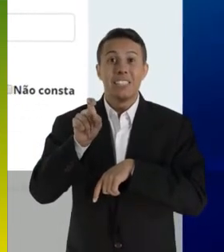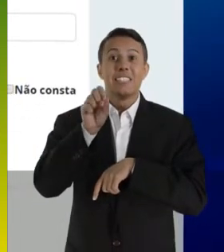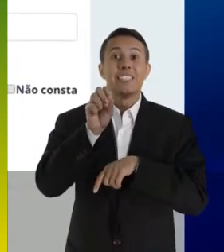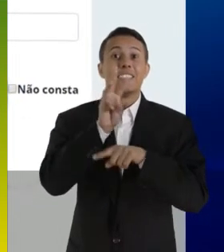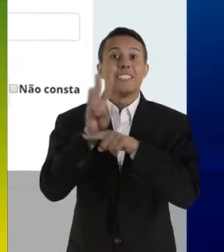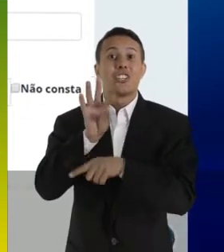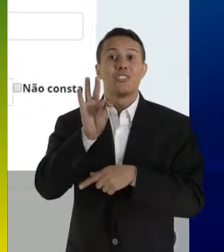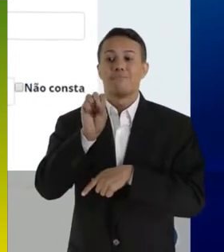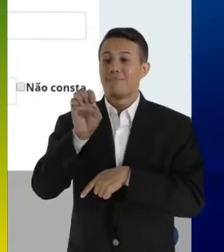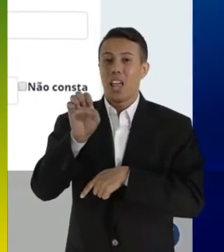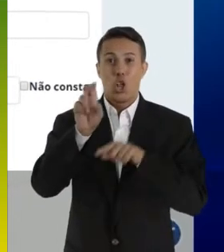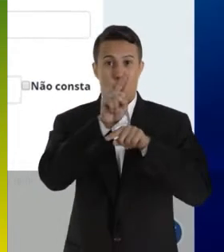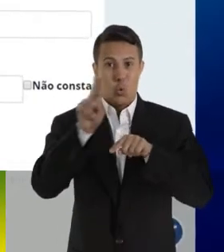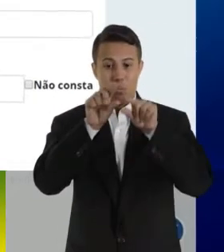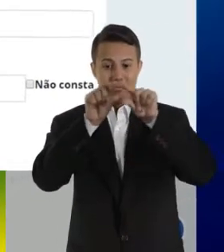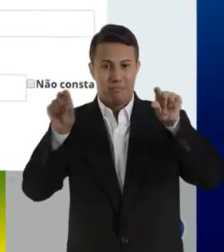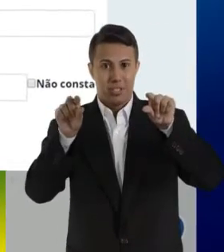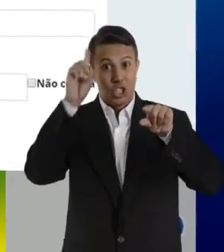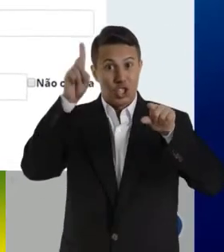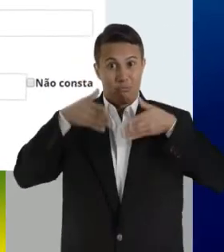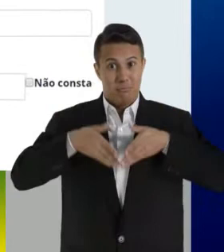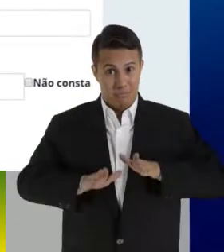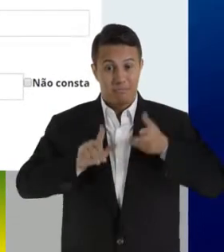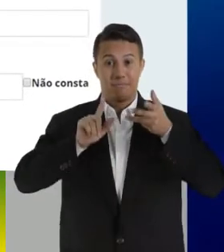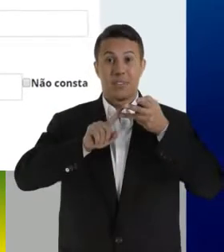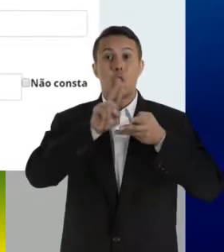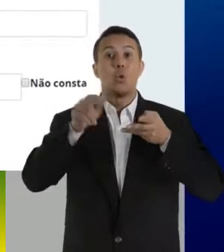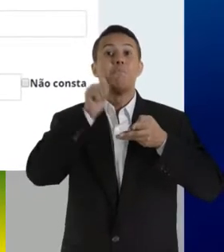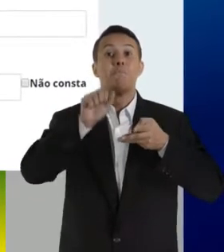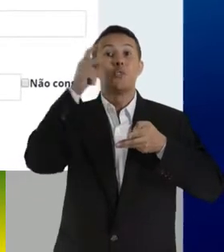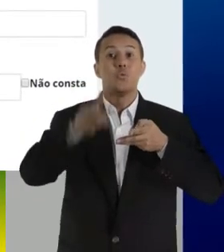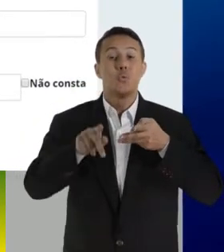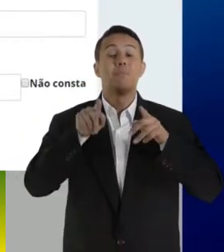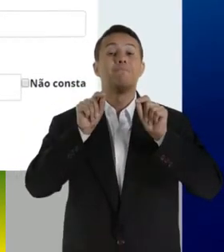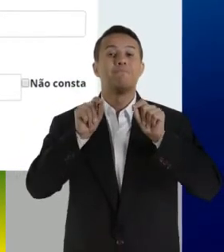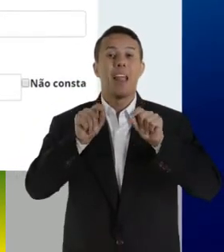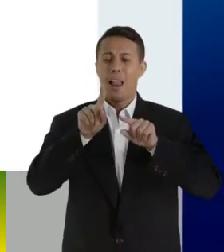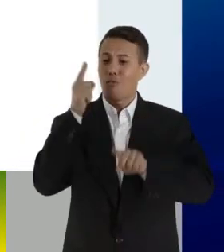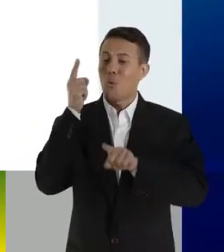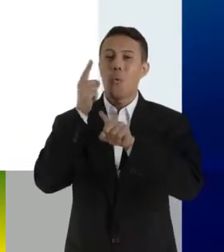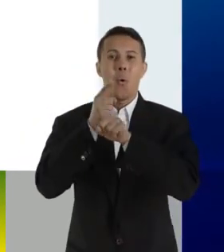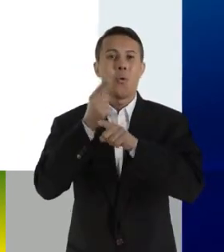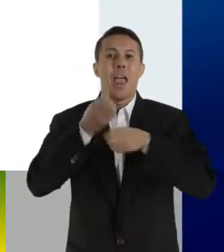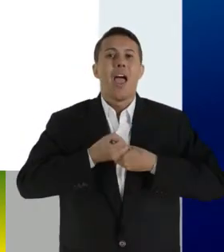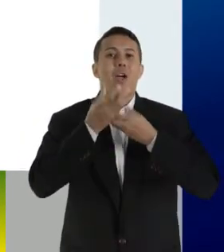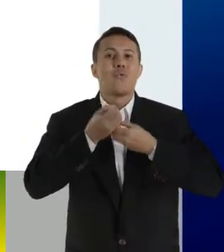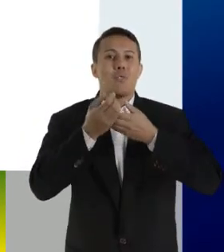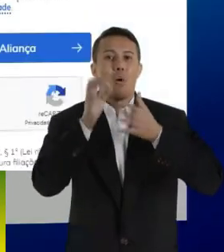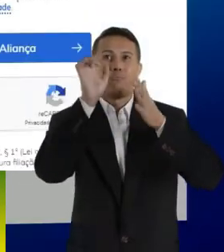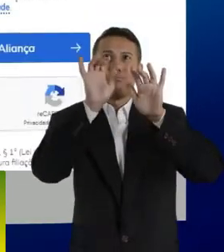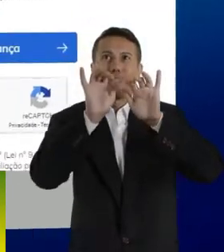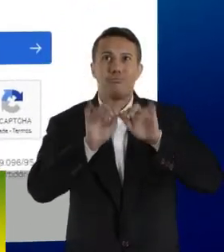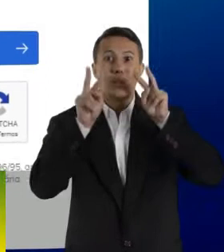e no site do TSE, você coloca o seu nome, sua data de nascimento, o nome da sua mãe e lá vai achar todas as informações